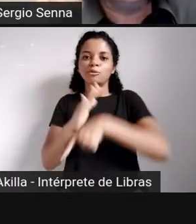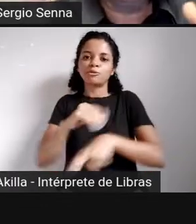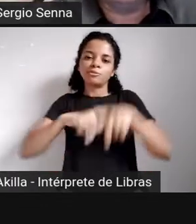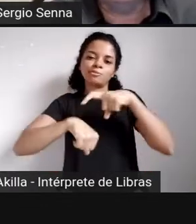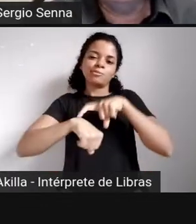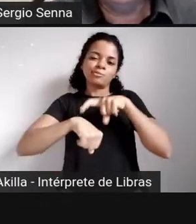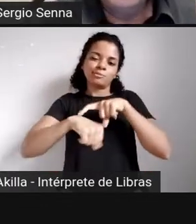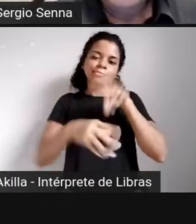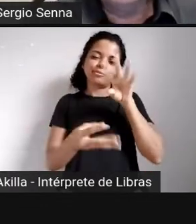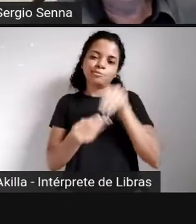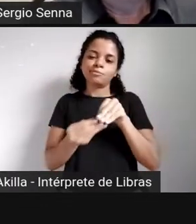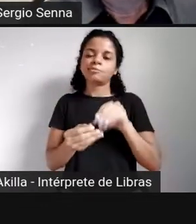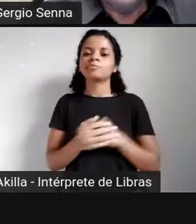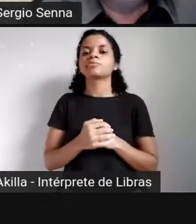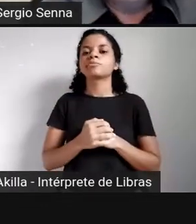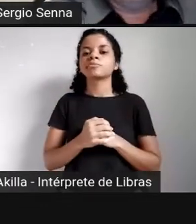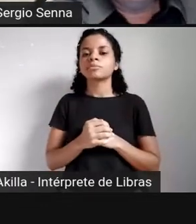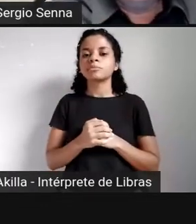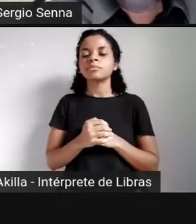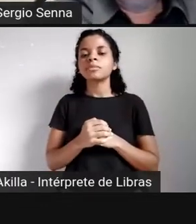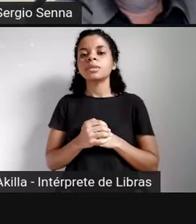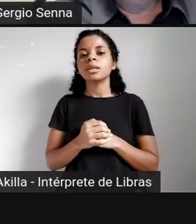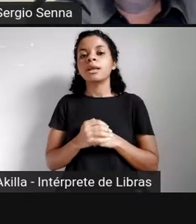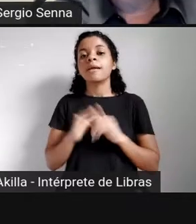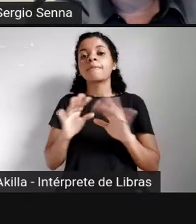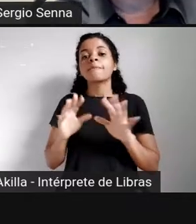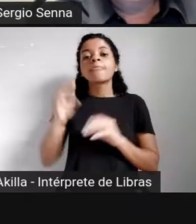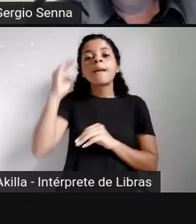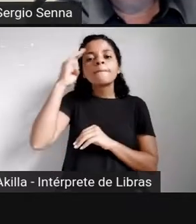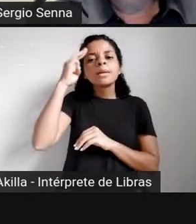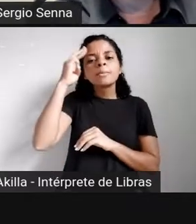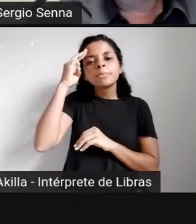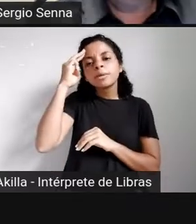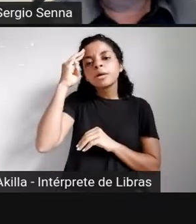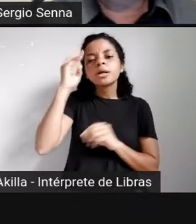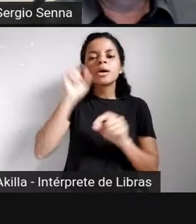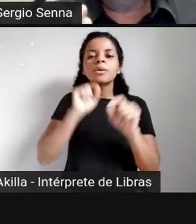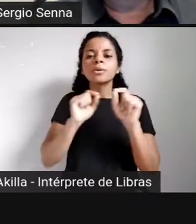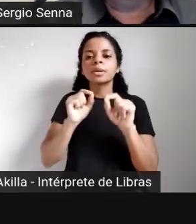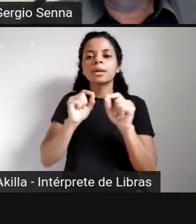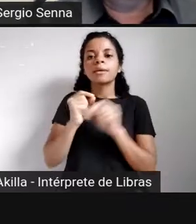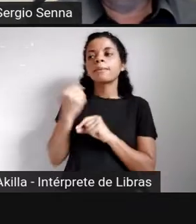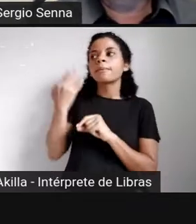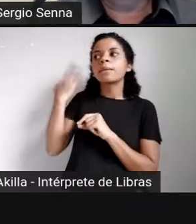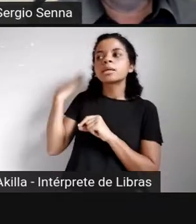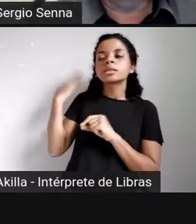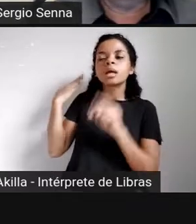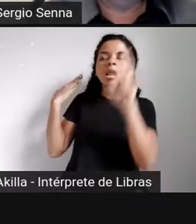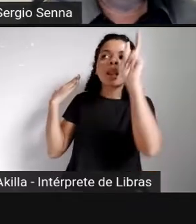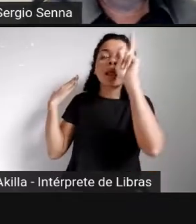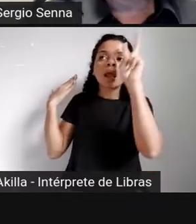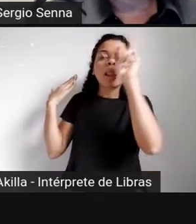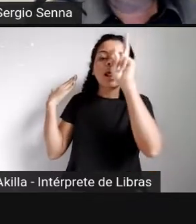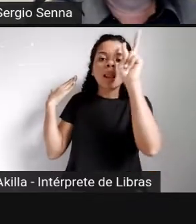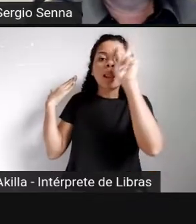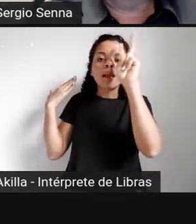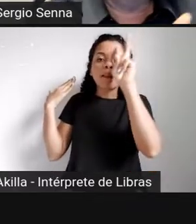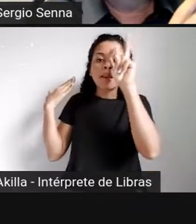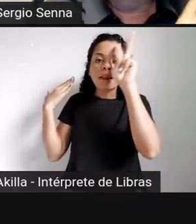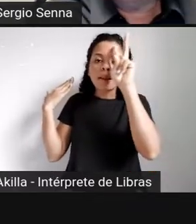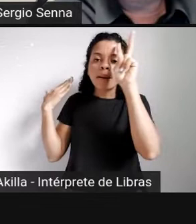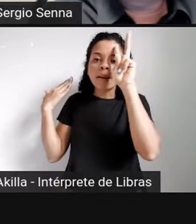para vocês mais das perguntas. A memória é a nossa capacidade de operar no passado. É como se a gente tivesse uma pequena máquina do tempo. Você pode